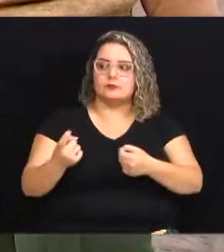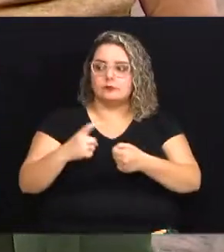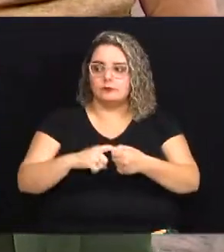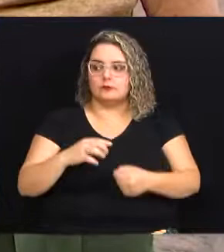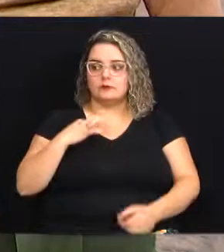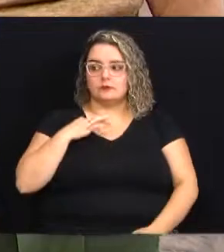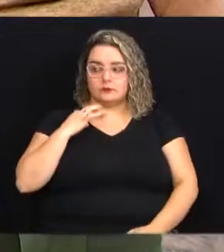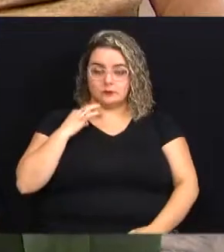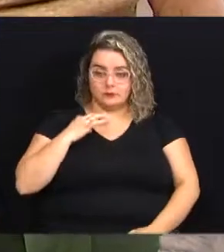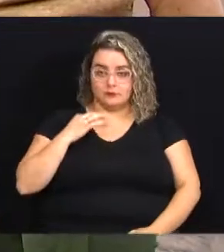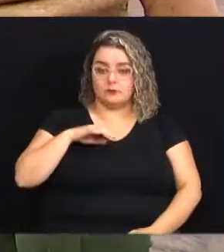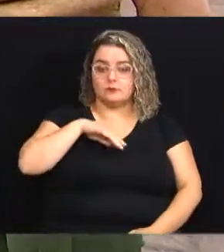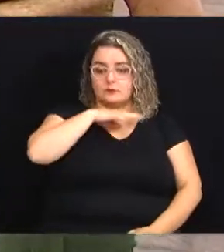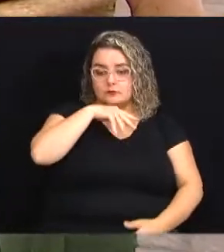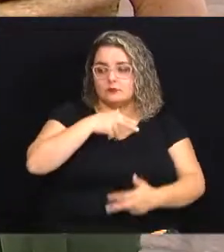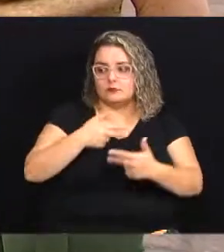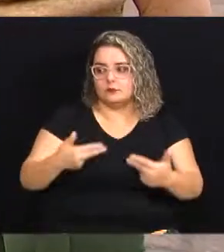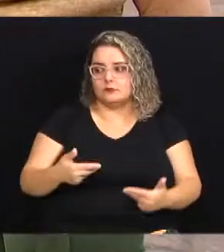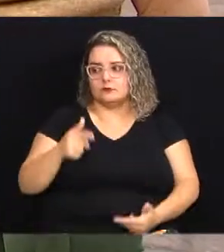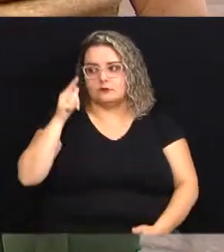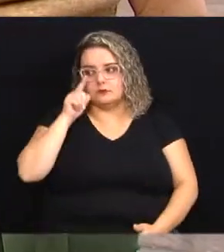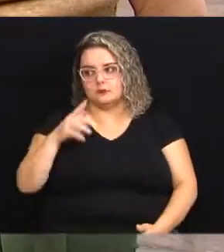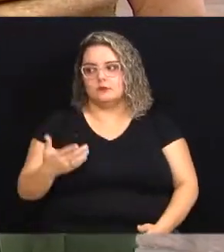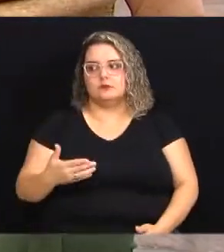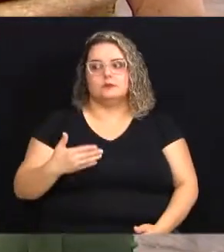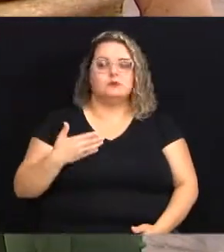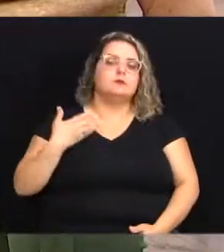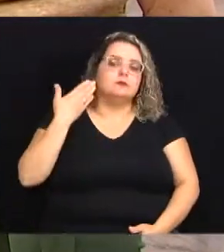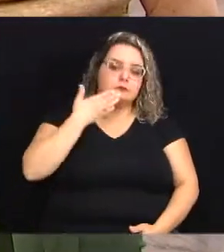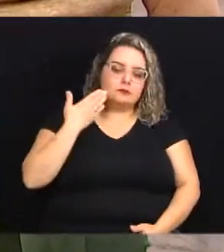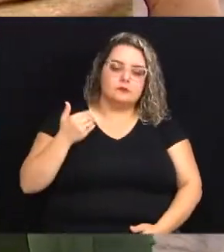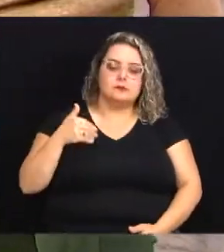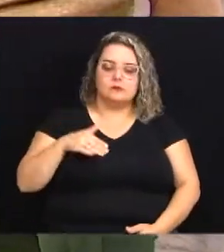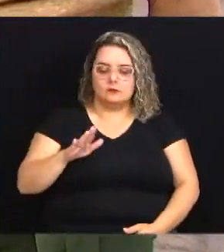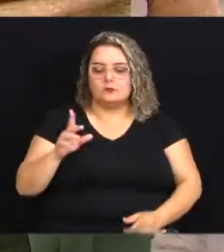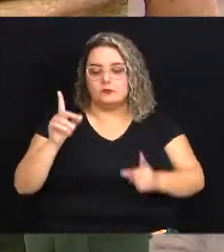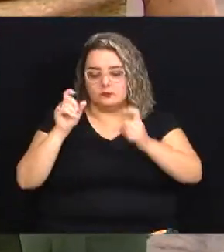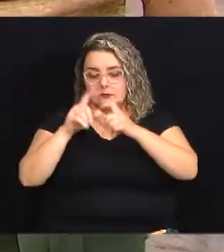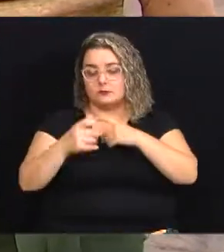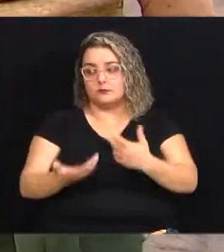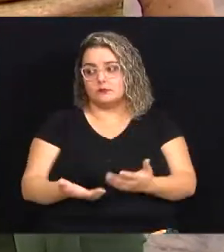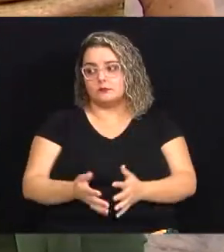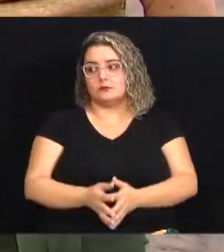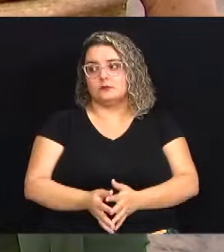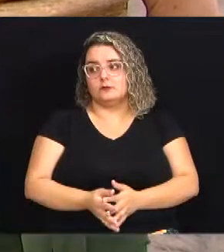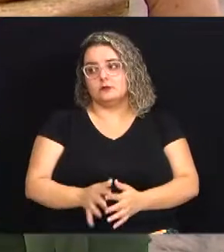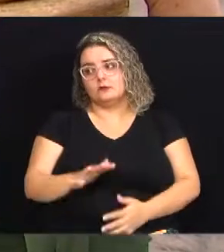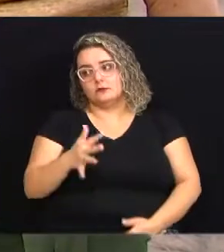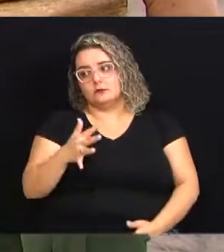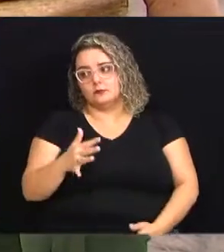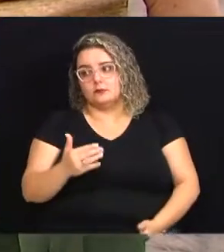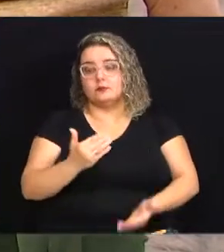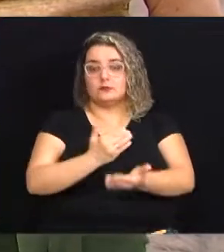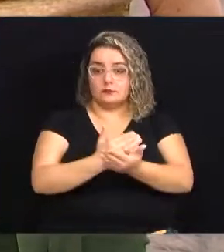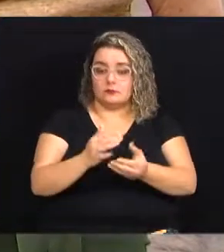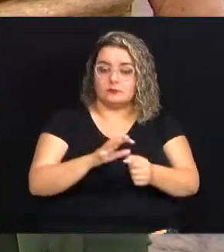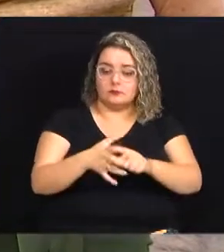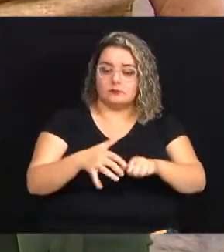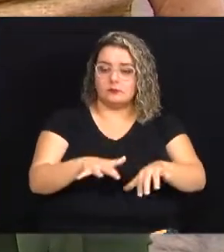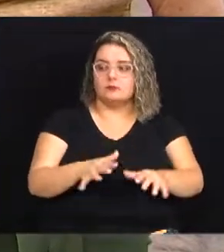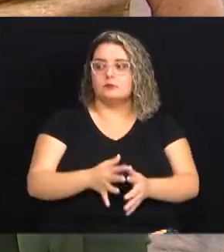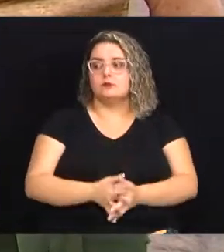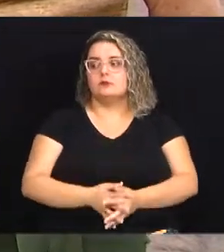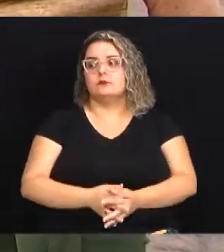voltei com roupas pet sim porque aí não dava pra conciliar doces que dá mais trabalho aí eu fiquei até comecinho da